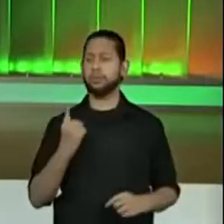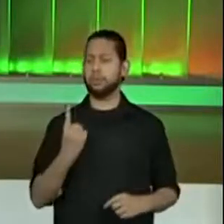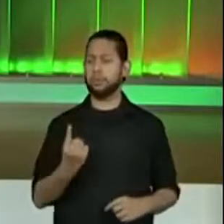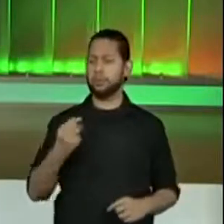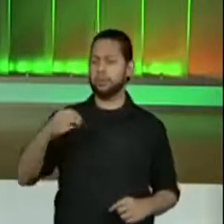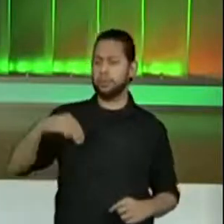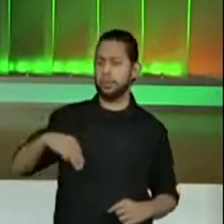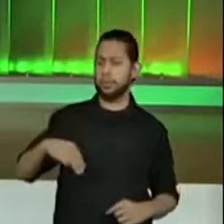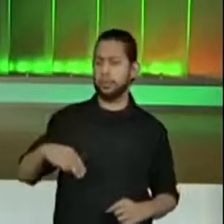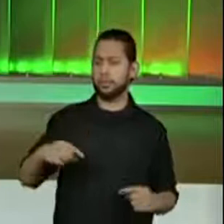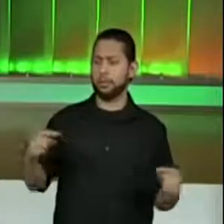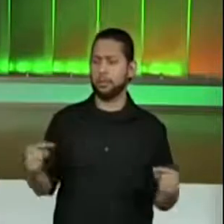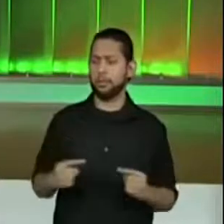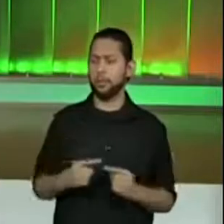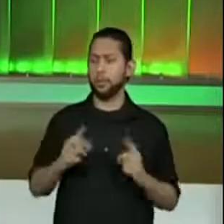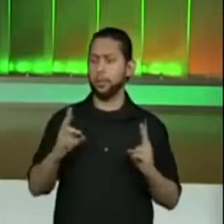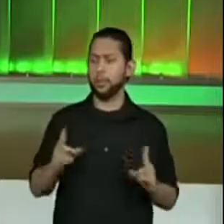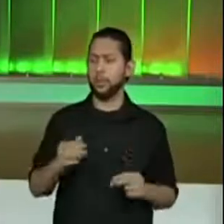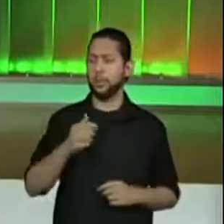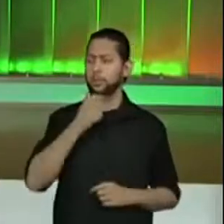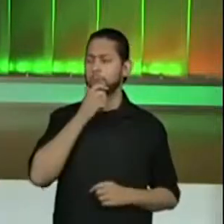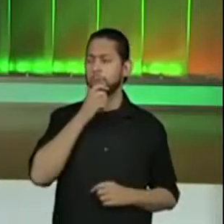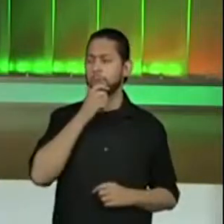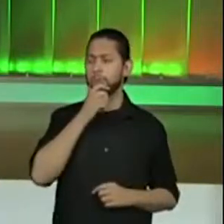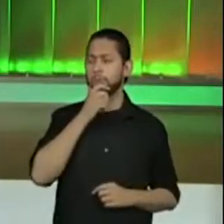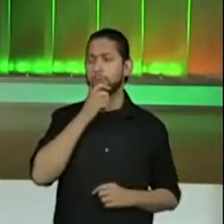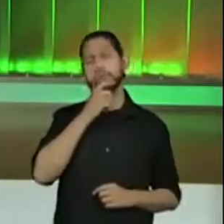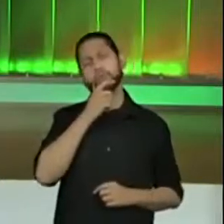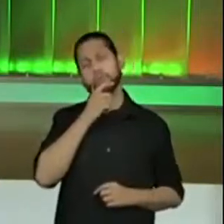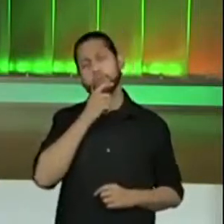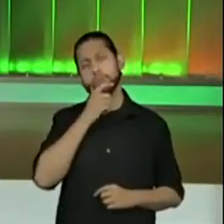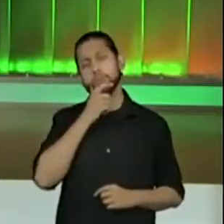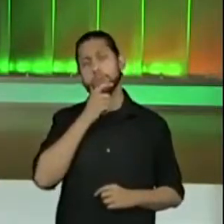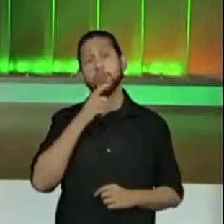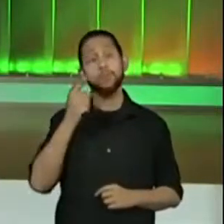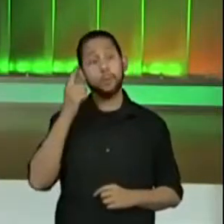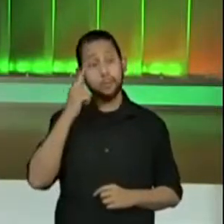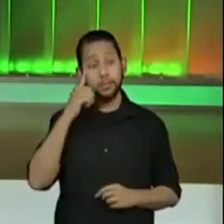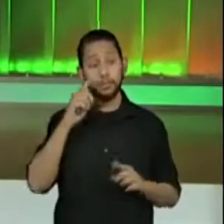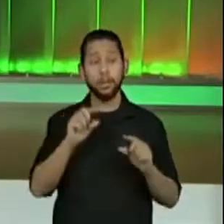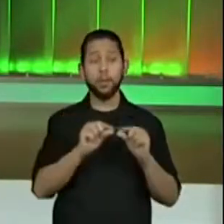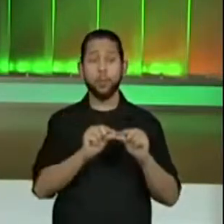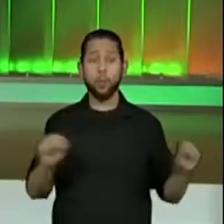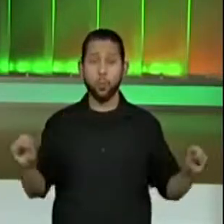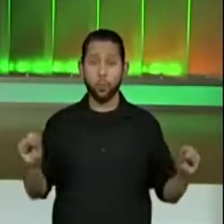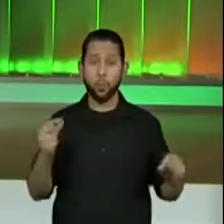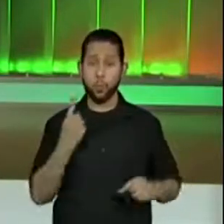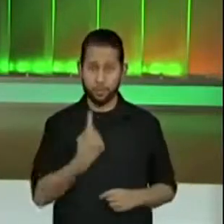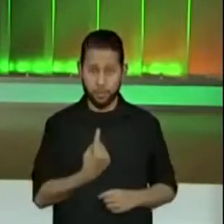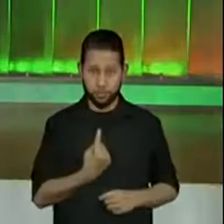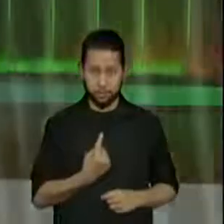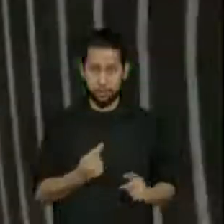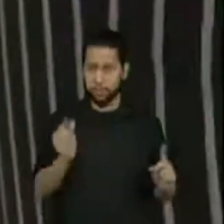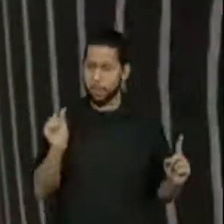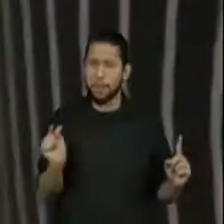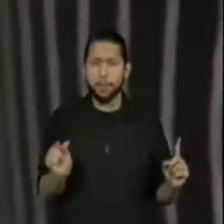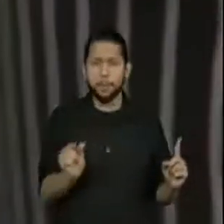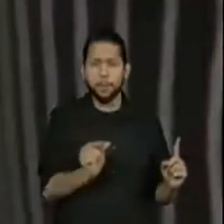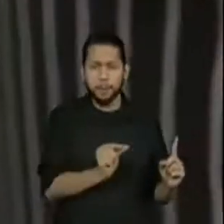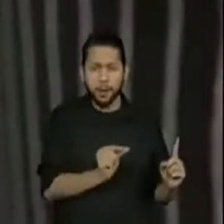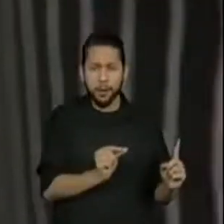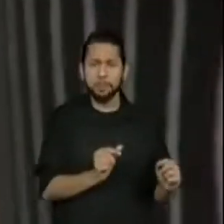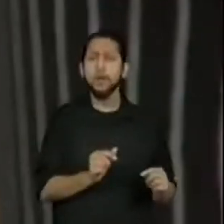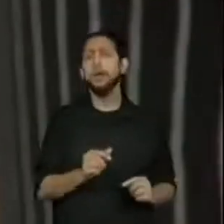frase. Se 100 centímetros é igual a um metro, 81 centímetros é...